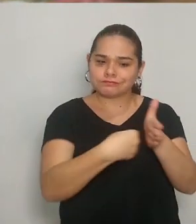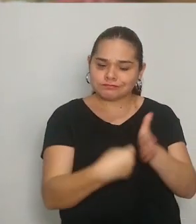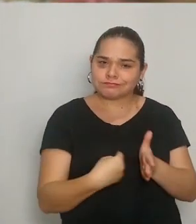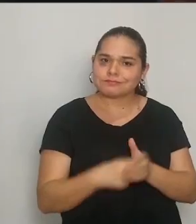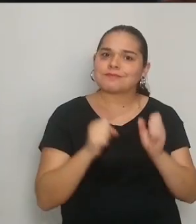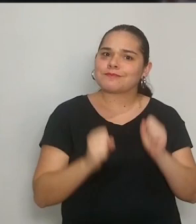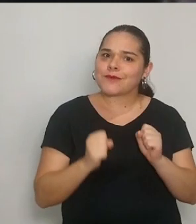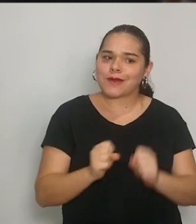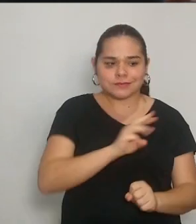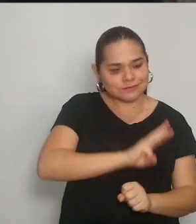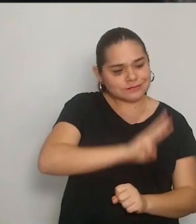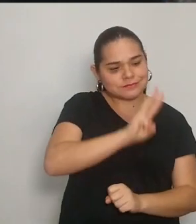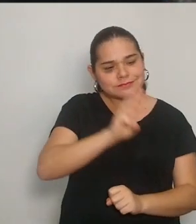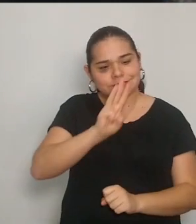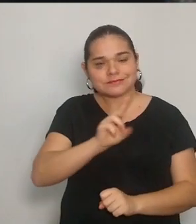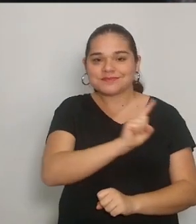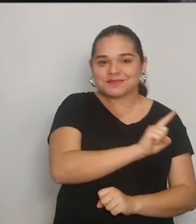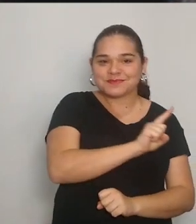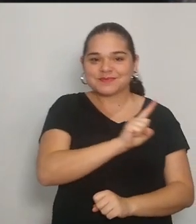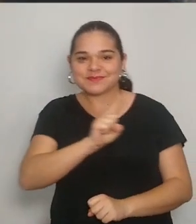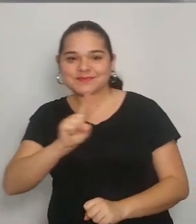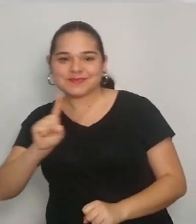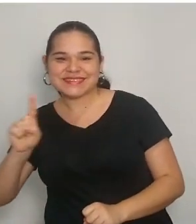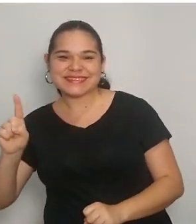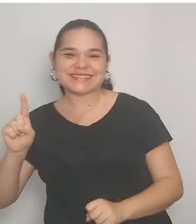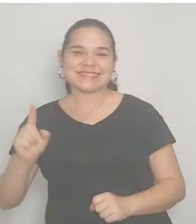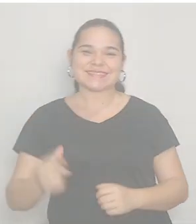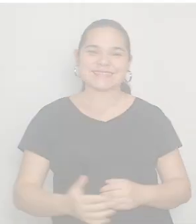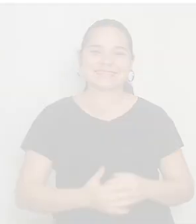cmec.com.br barra atendimento.